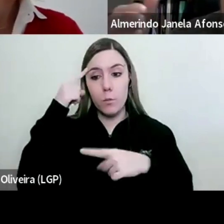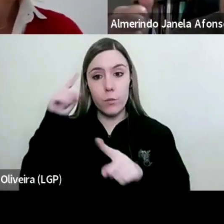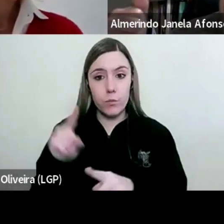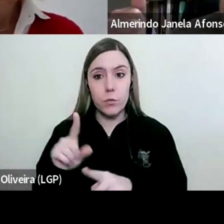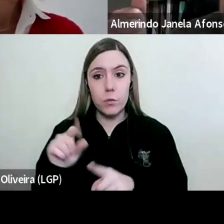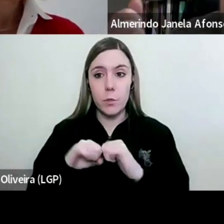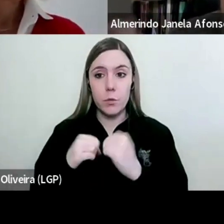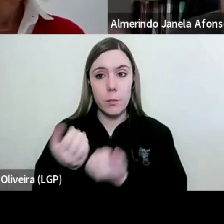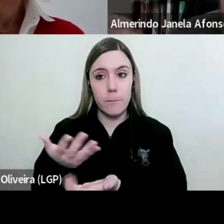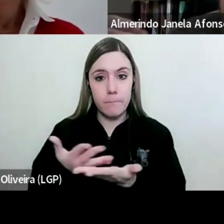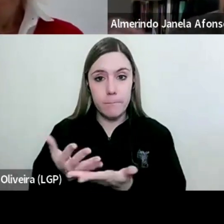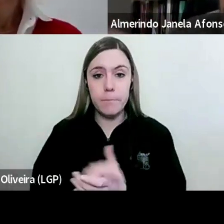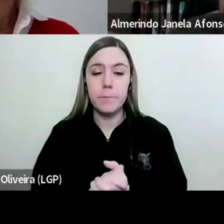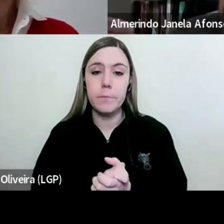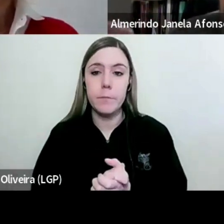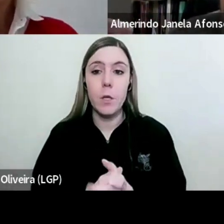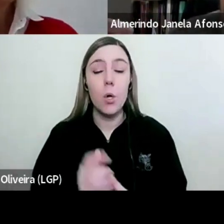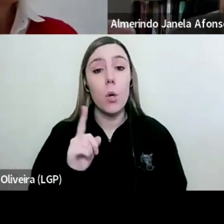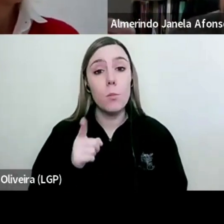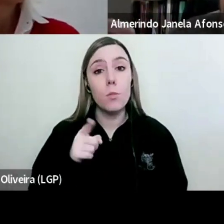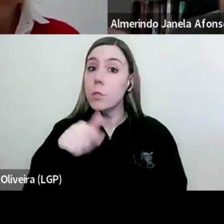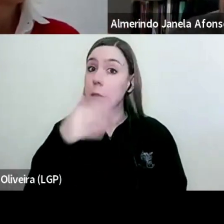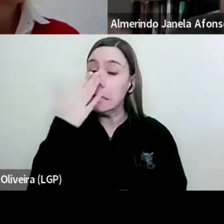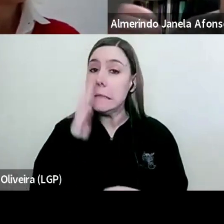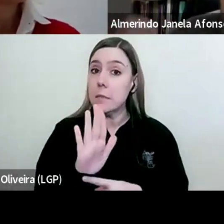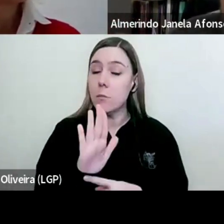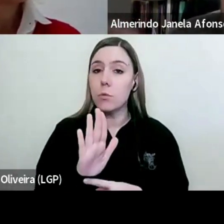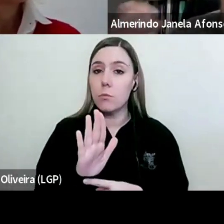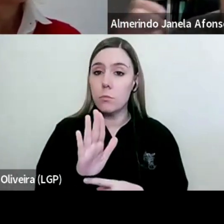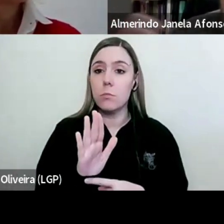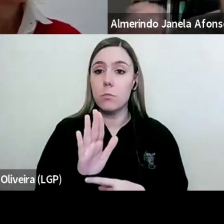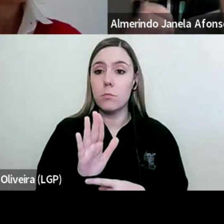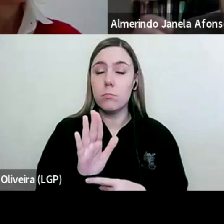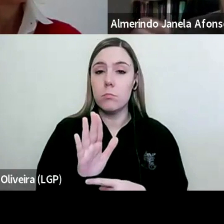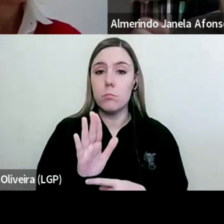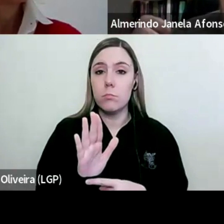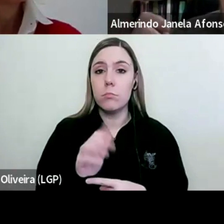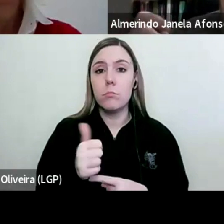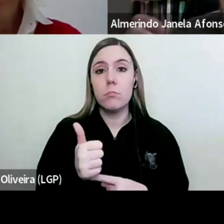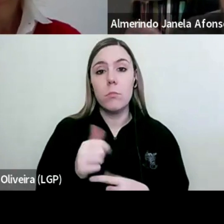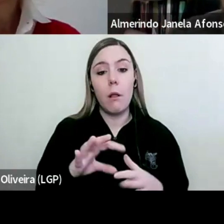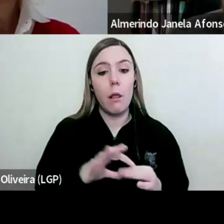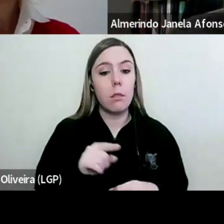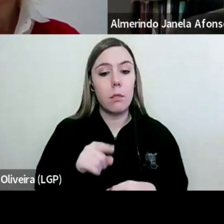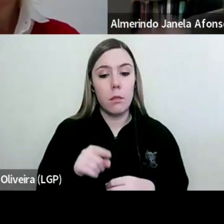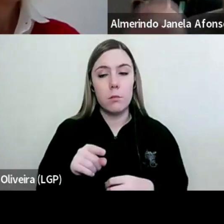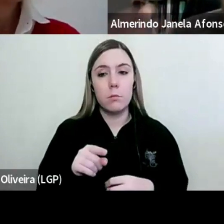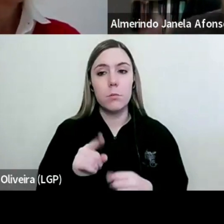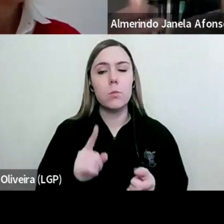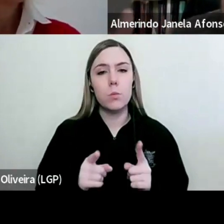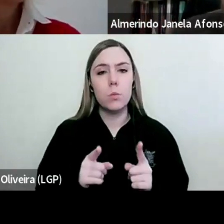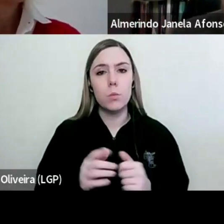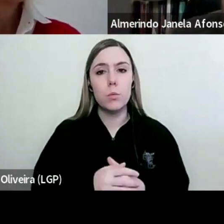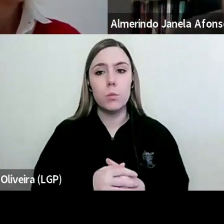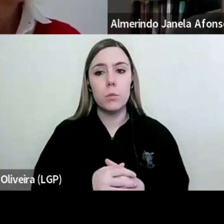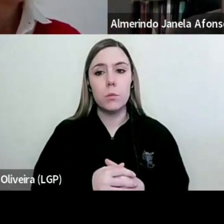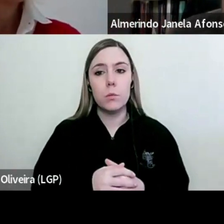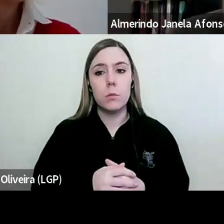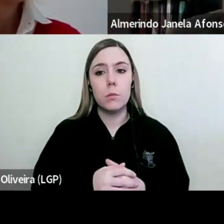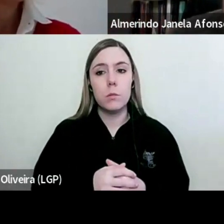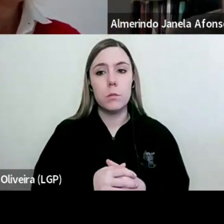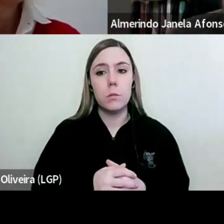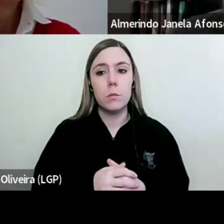própria sociedade. E é, portanto, um exemplo, e é exemplificativo a este propósito, o teor de uma circular